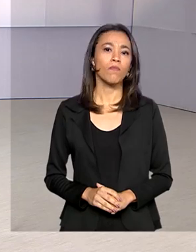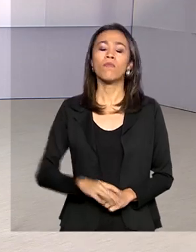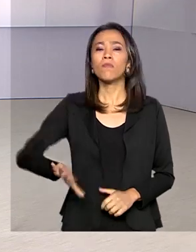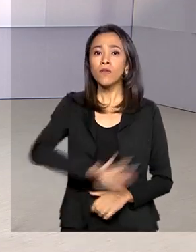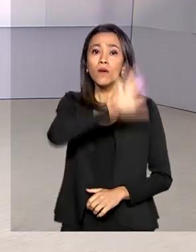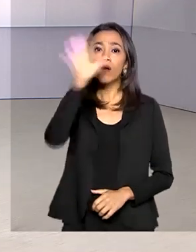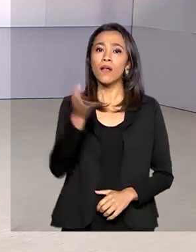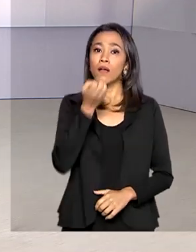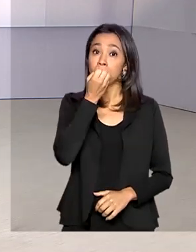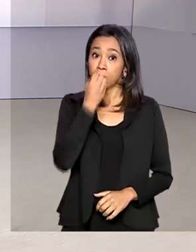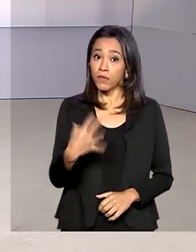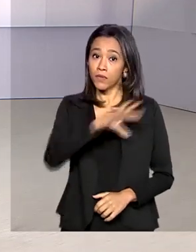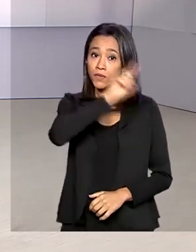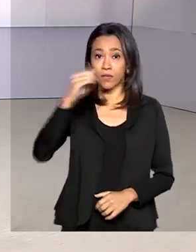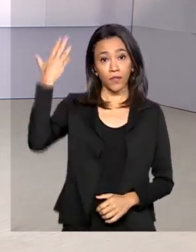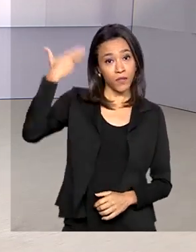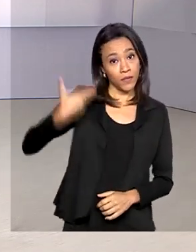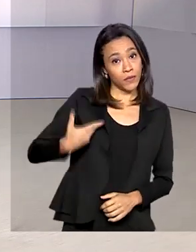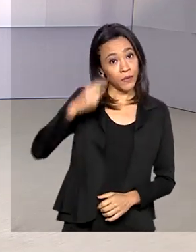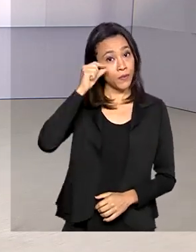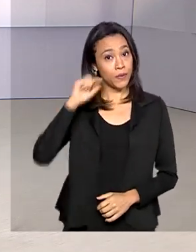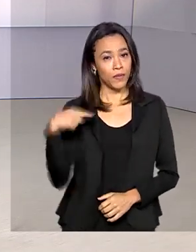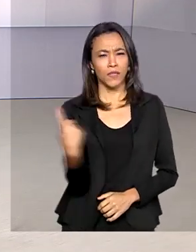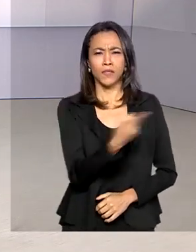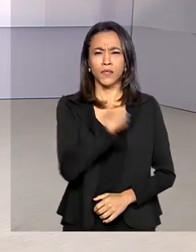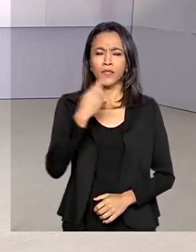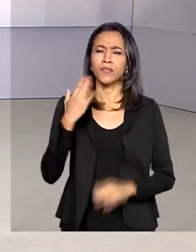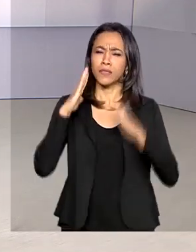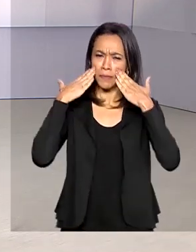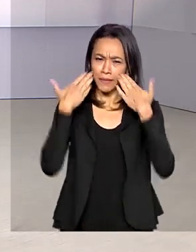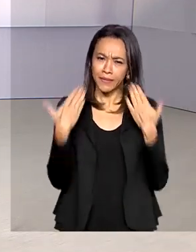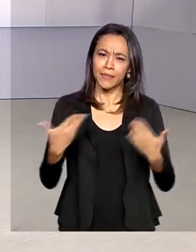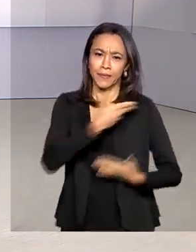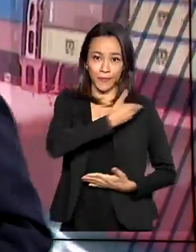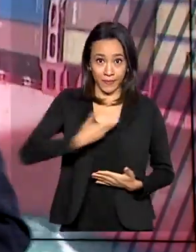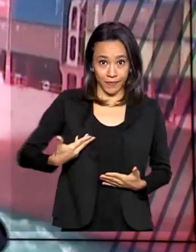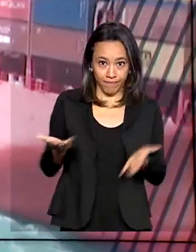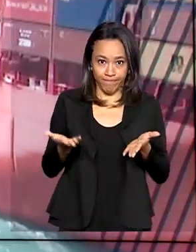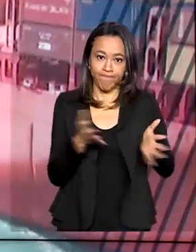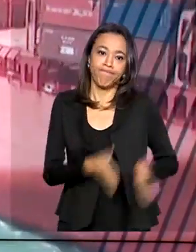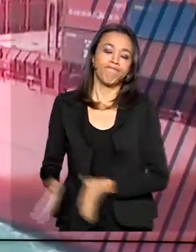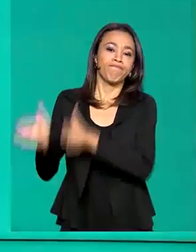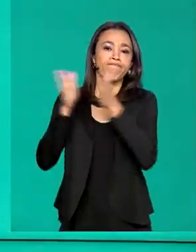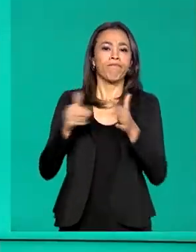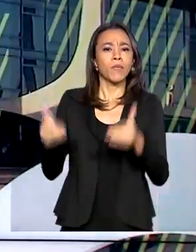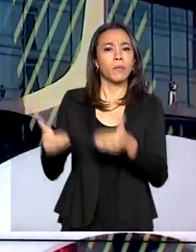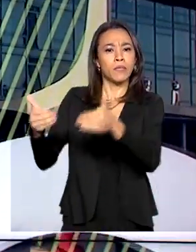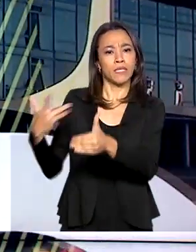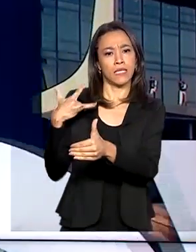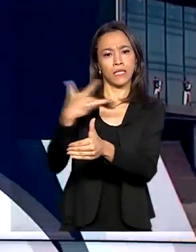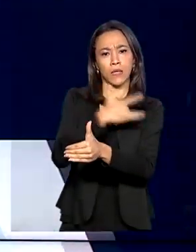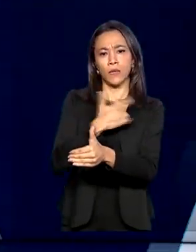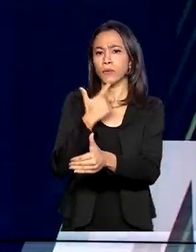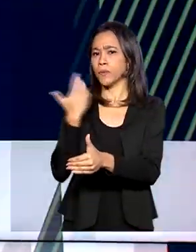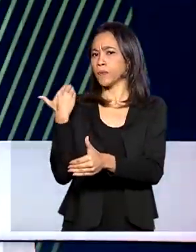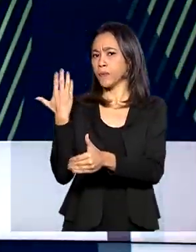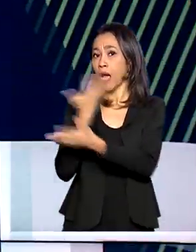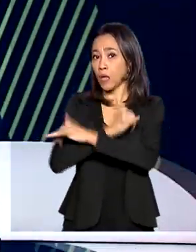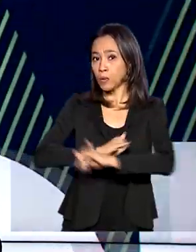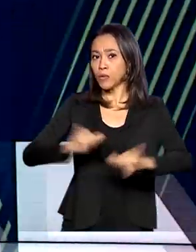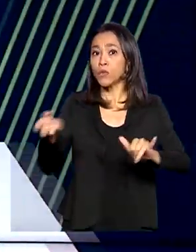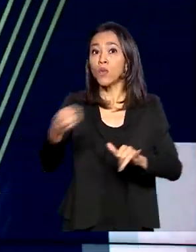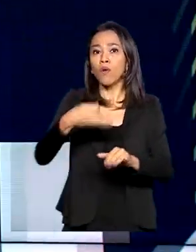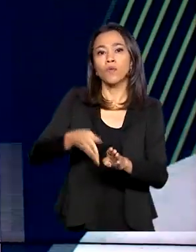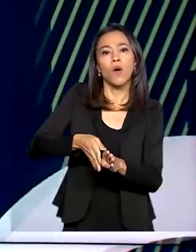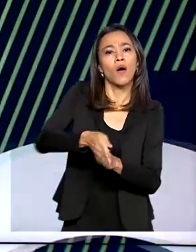Olá, bom dia! Eu sou Roberto Camargo e já estamos no ar com o Governo Agora. O Ministério da Saúde anunciou novas orientações